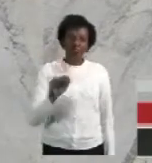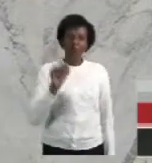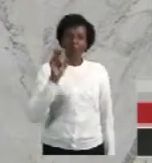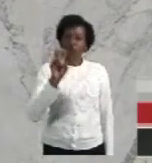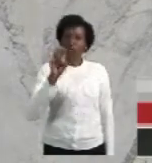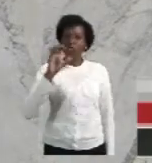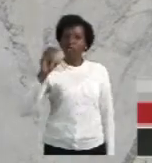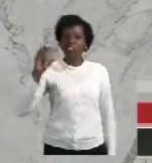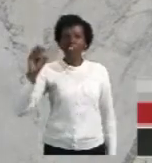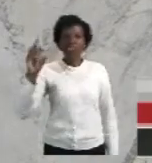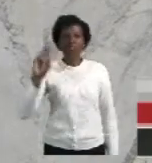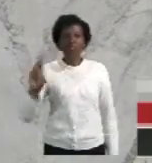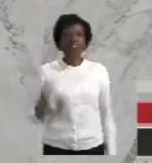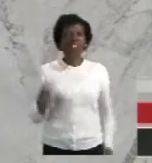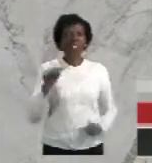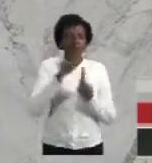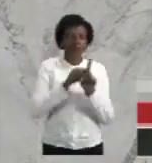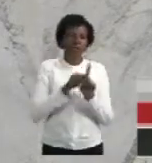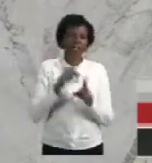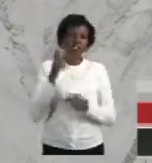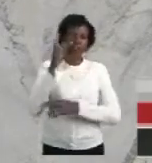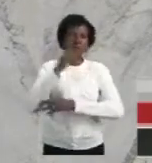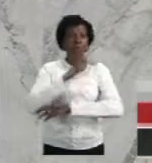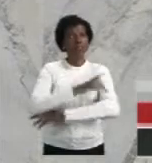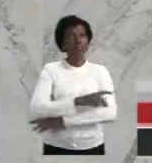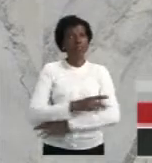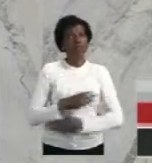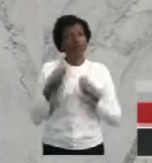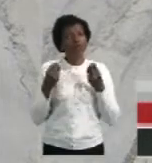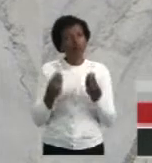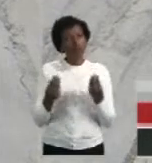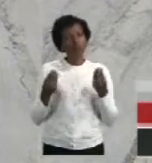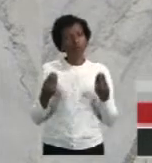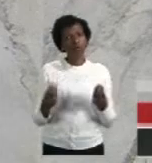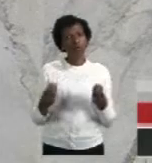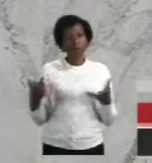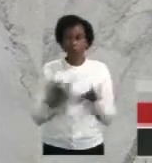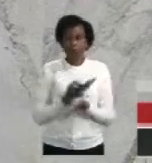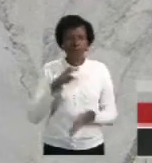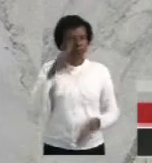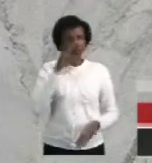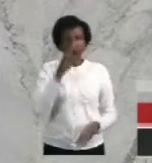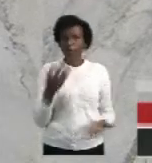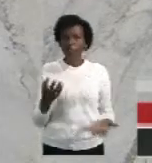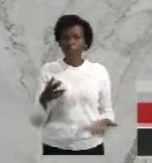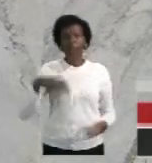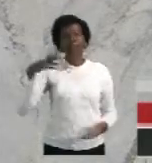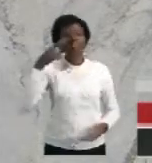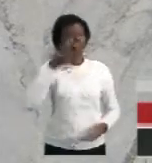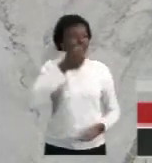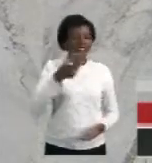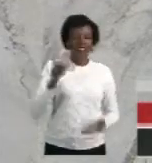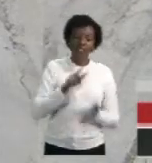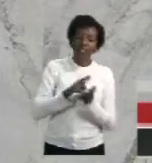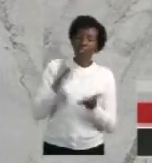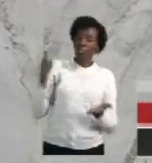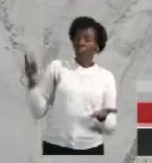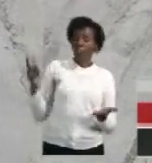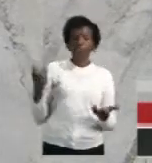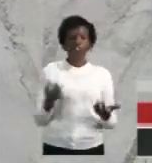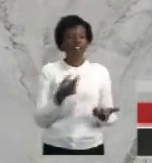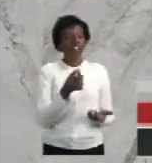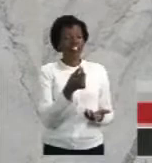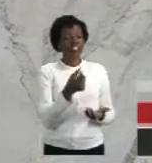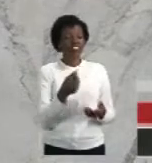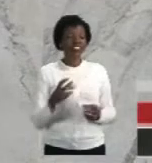por mês de pedágio. Gente, isso é um absurdo, gente. E depois a gente vê no jornal aí o quê? Dinheiro